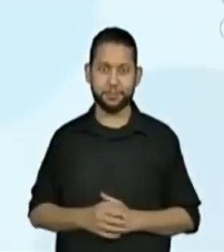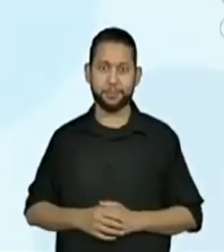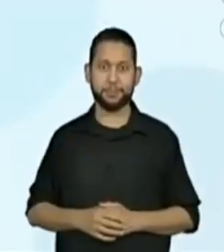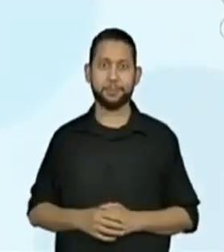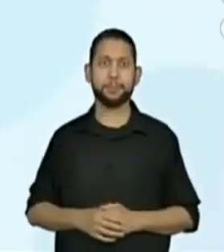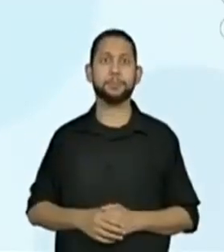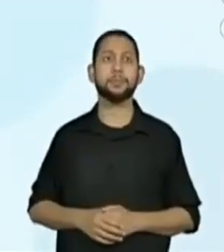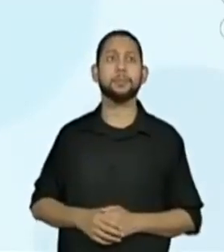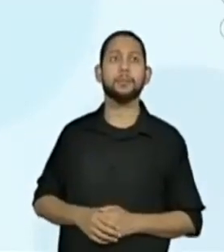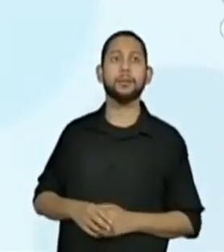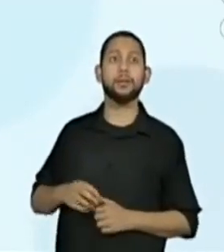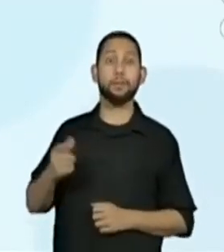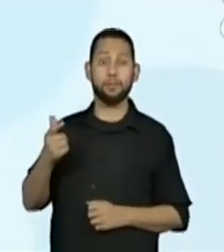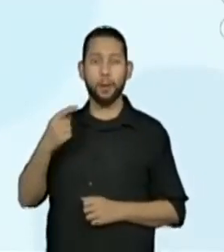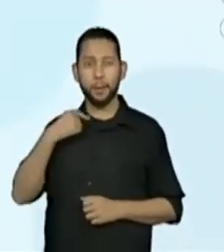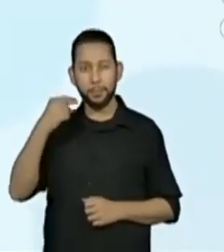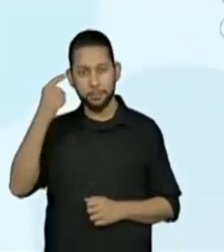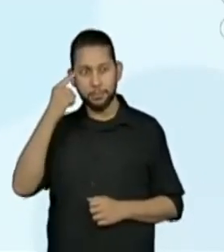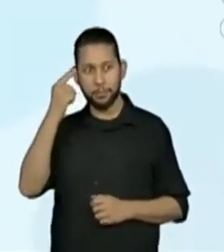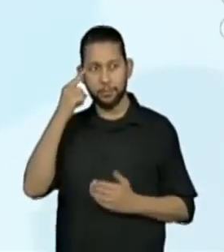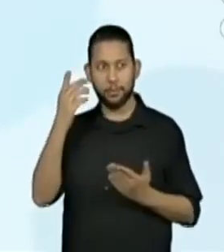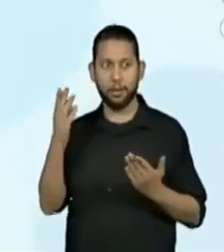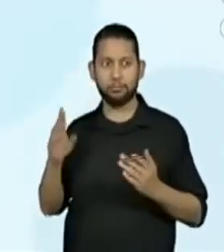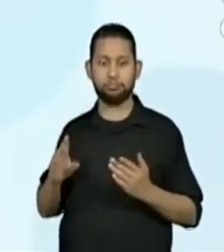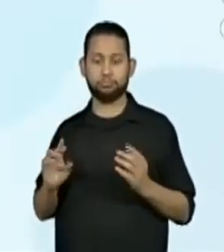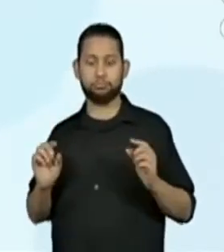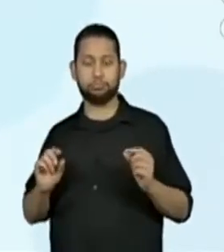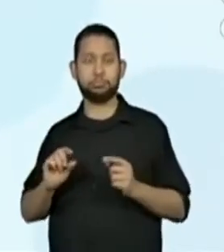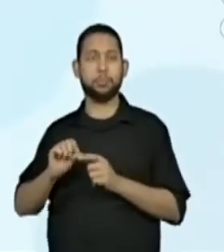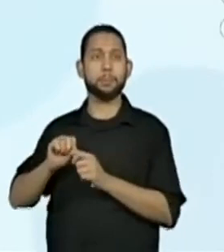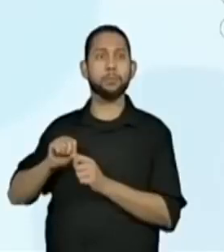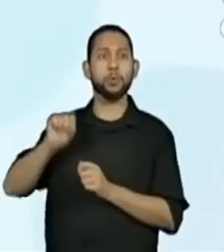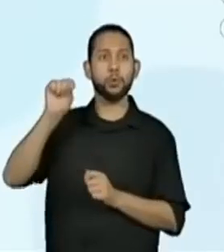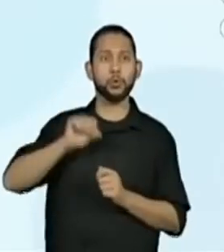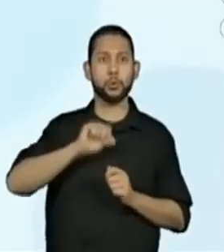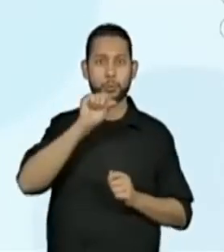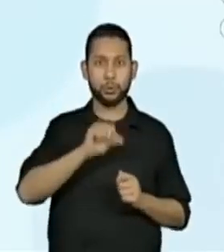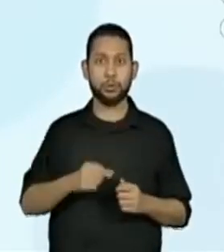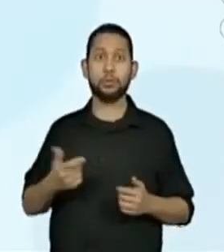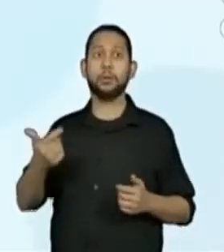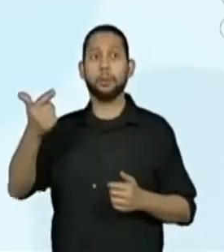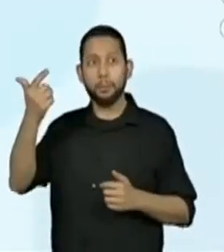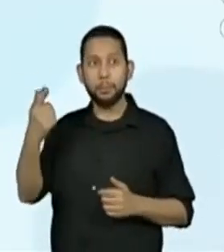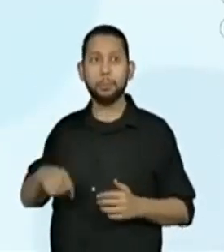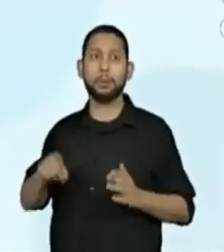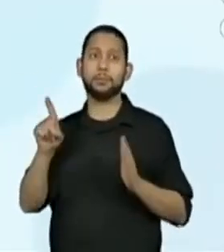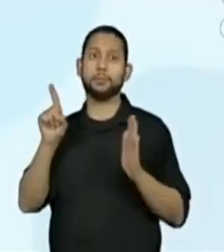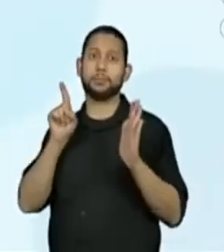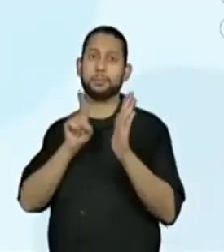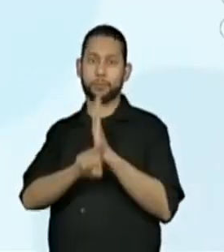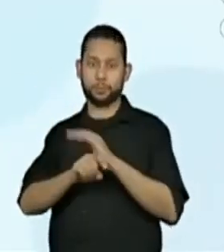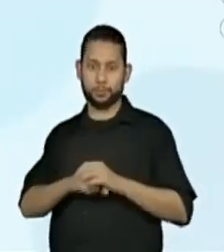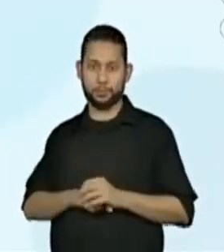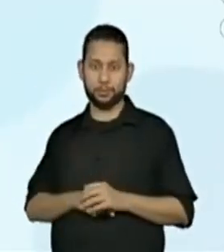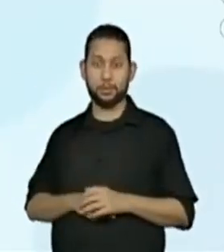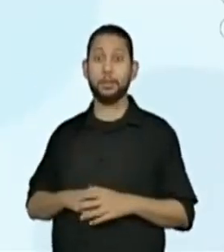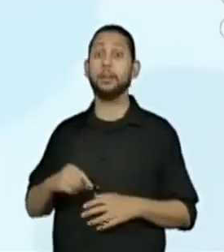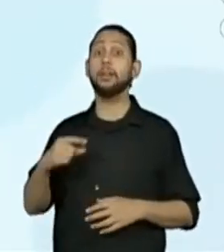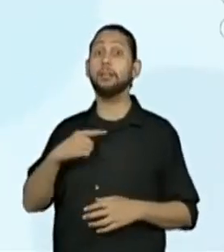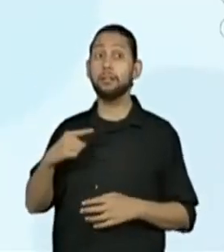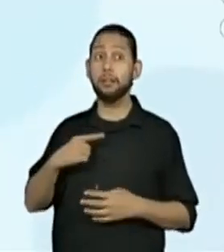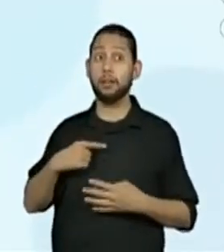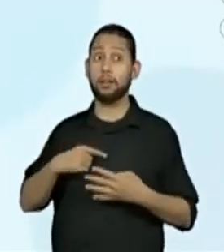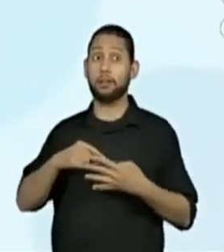Continuando a pensar sobre as medidas, eu tenho ainda sobre as afirmações das crianças Carla,